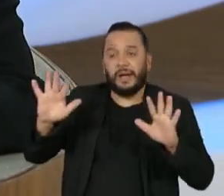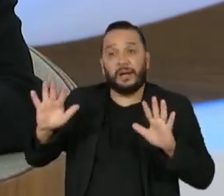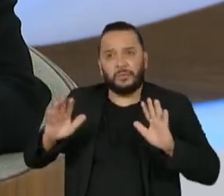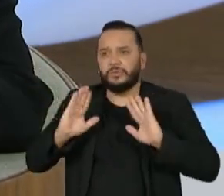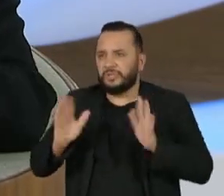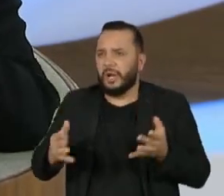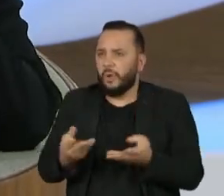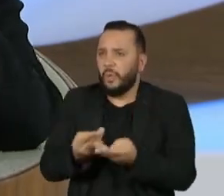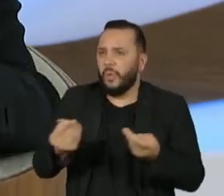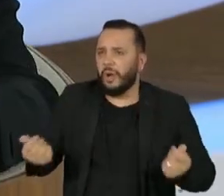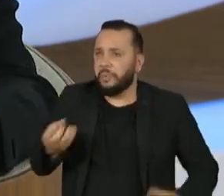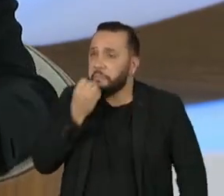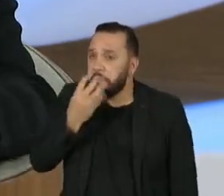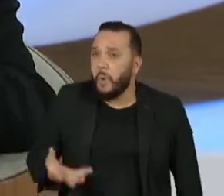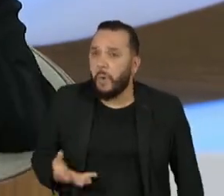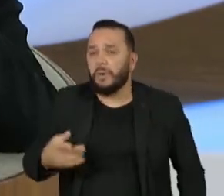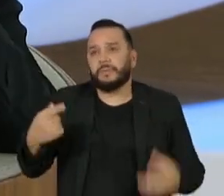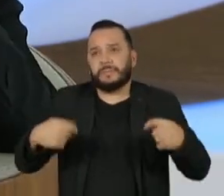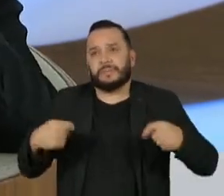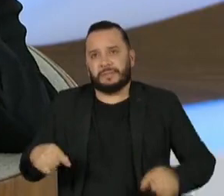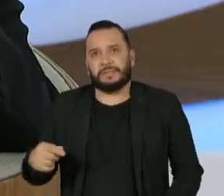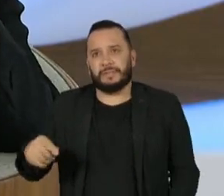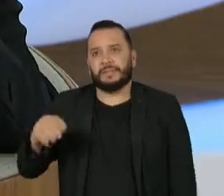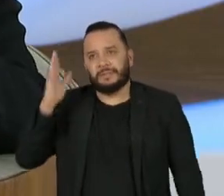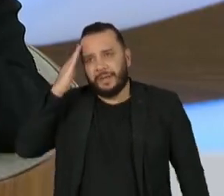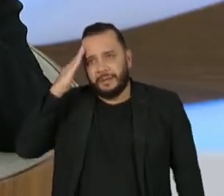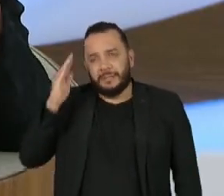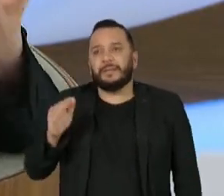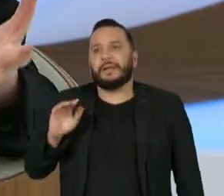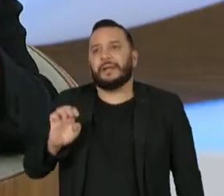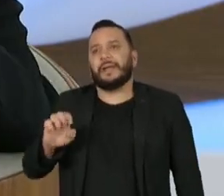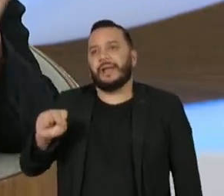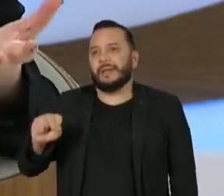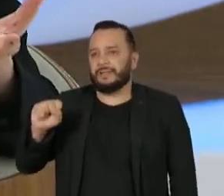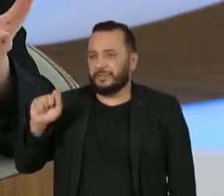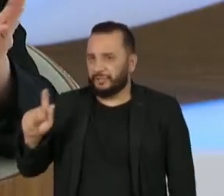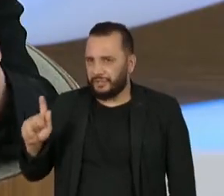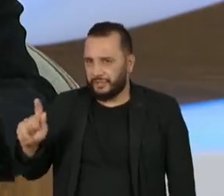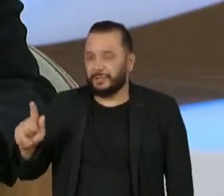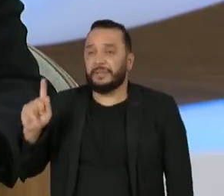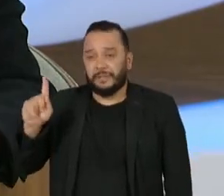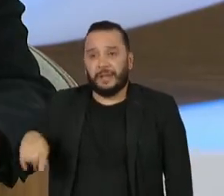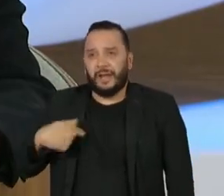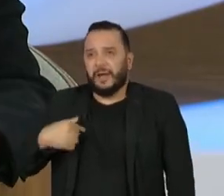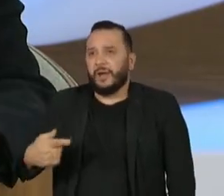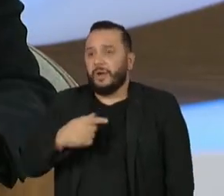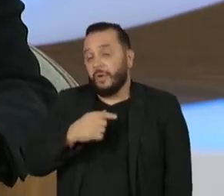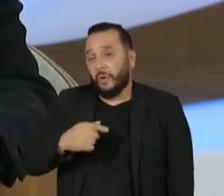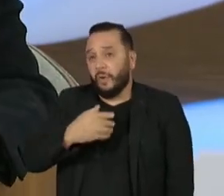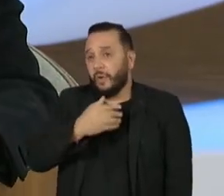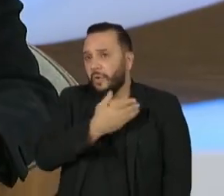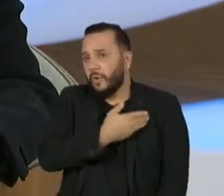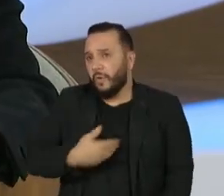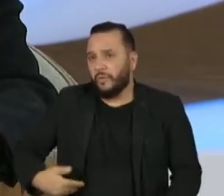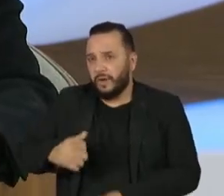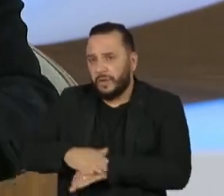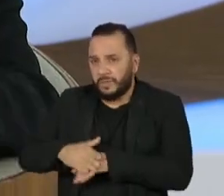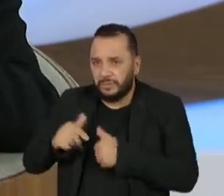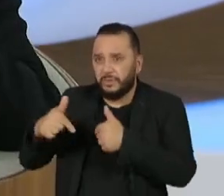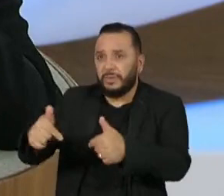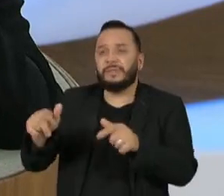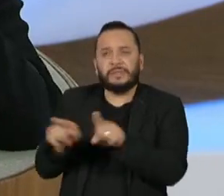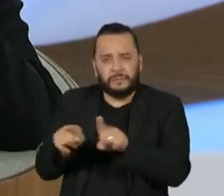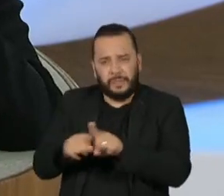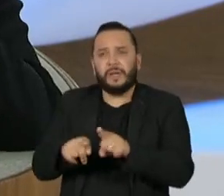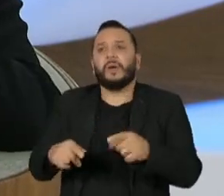resolutividade. Quando eu falo do governo do ESG, entre outras coisas, governança, que é isso, é trazer também o governo digital.